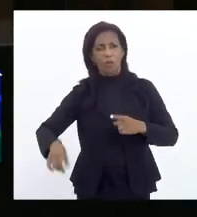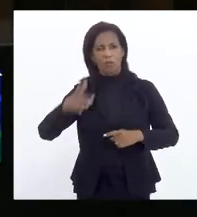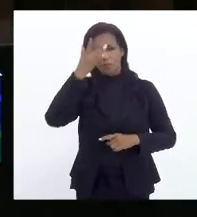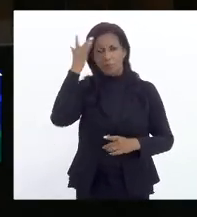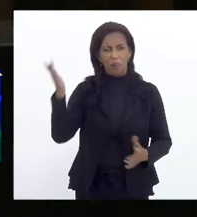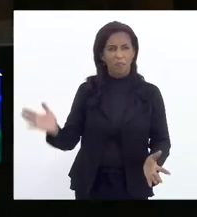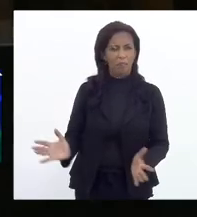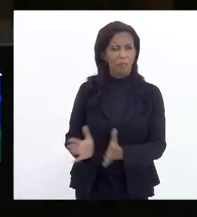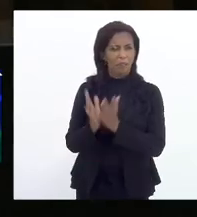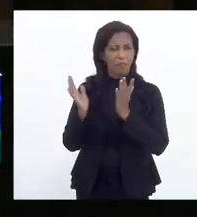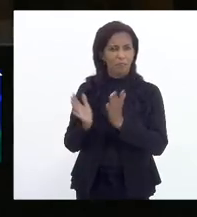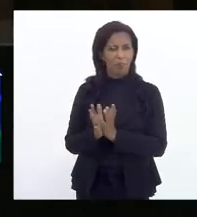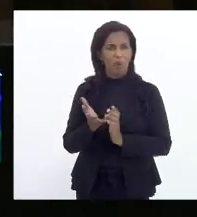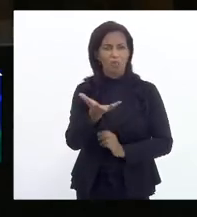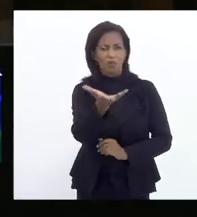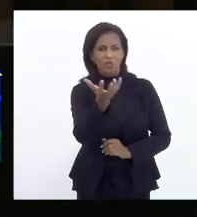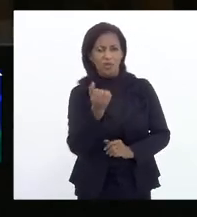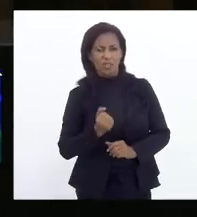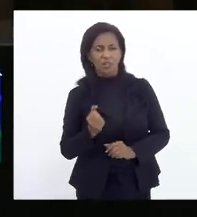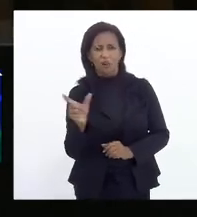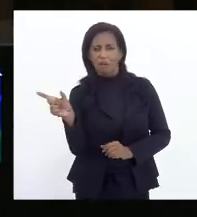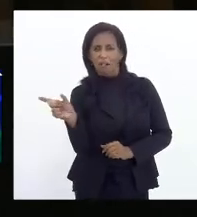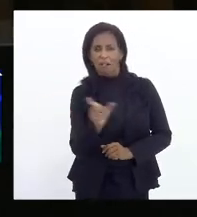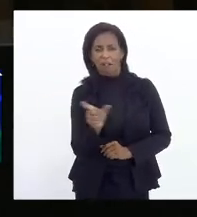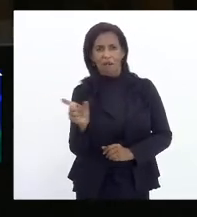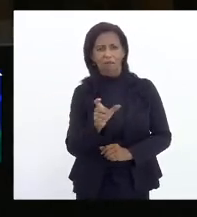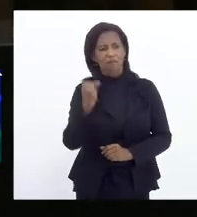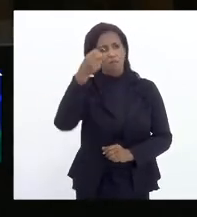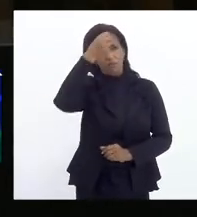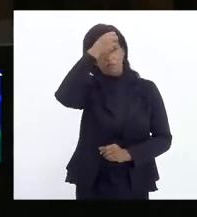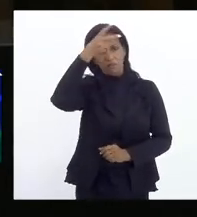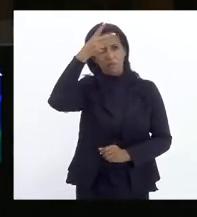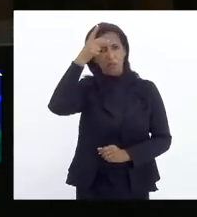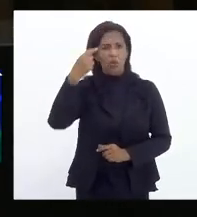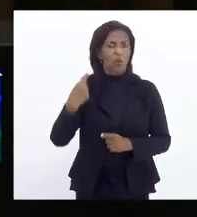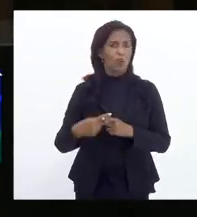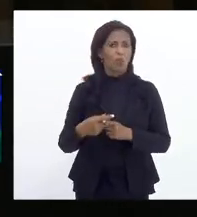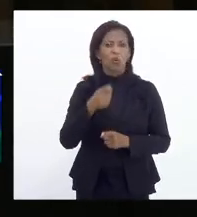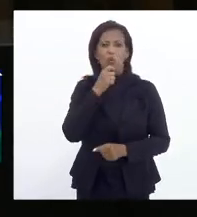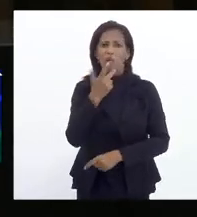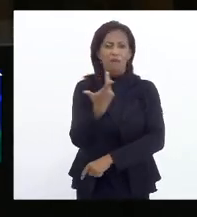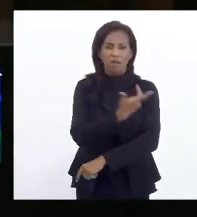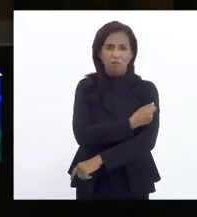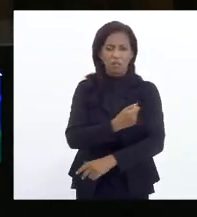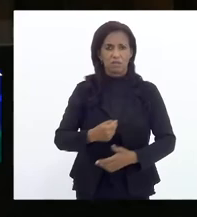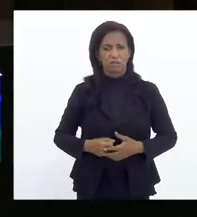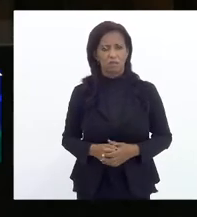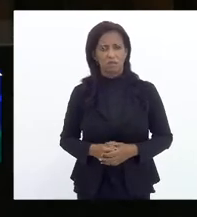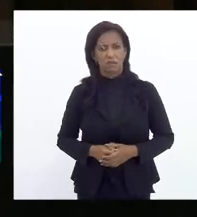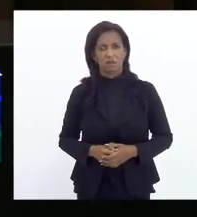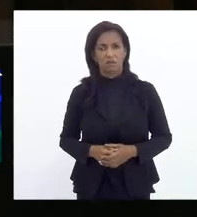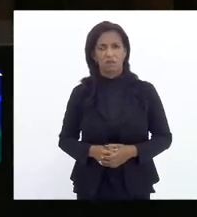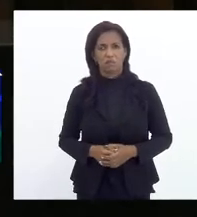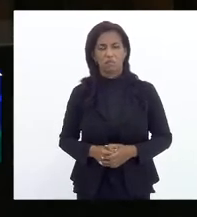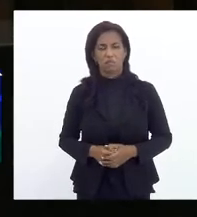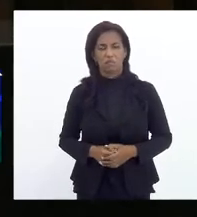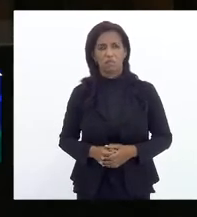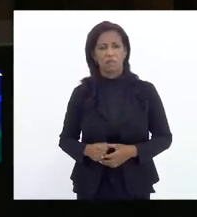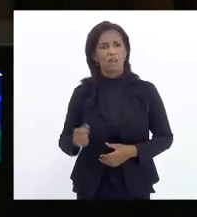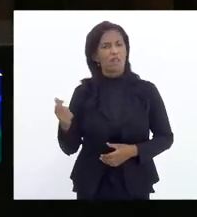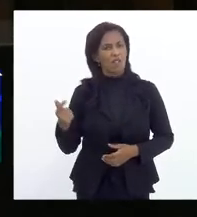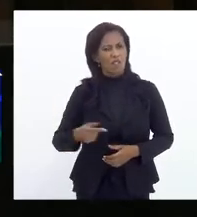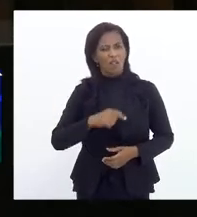pobres de receberem o benefício da prefeitura por não estarem vacinadas é